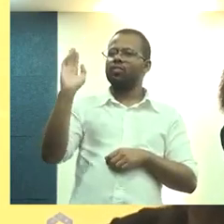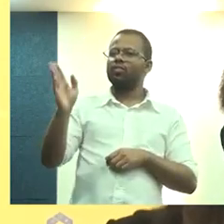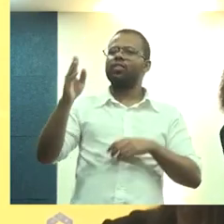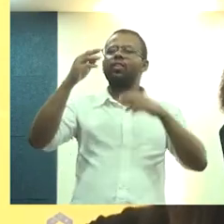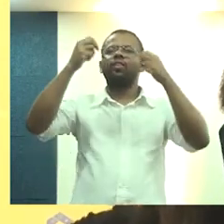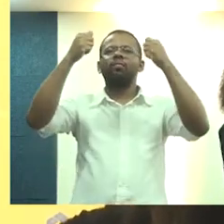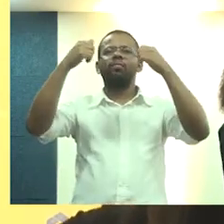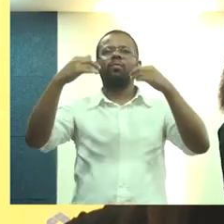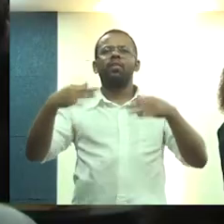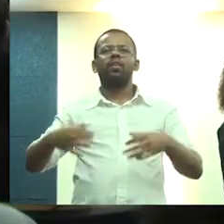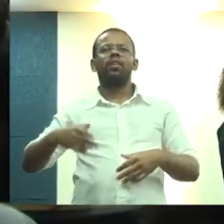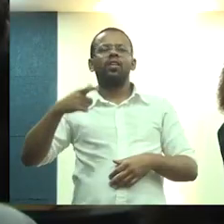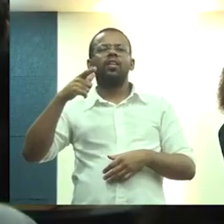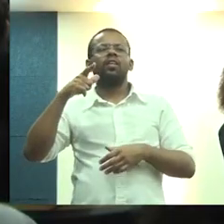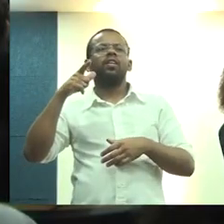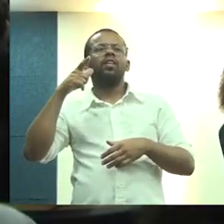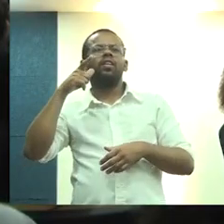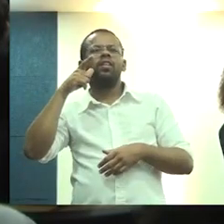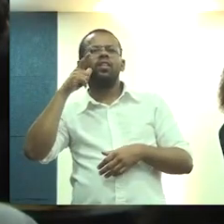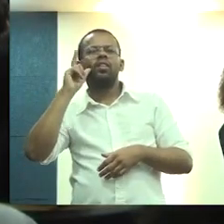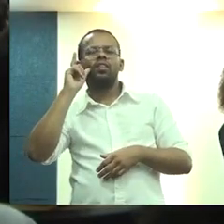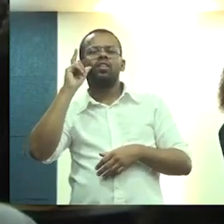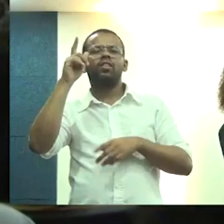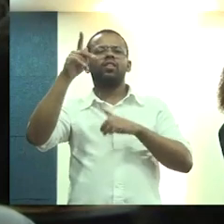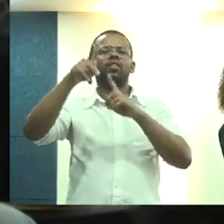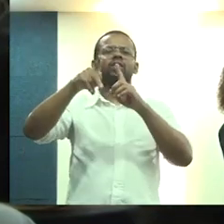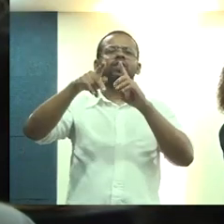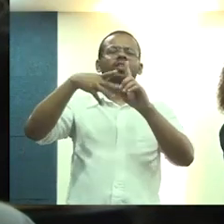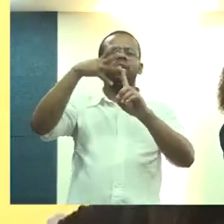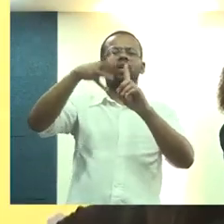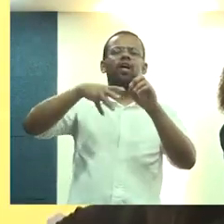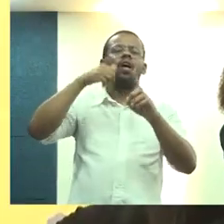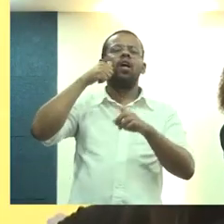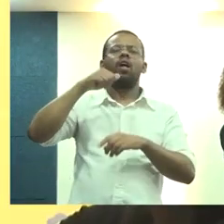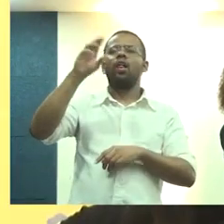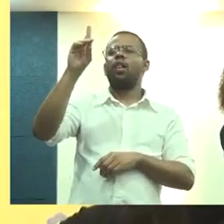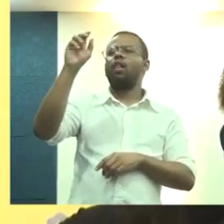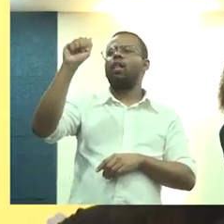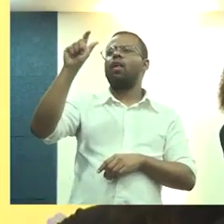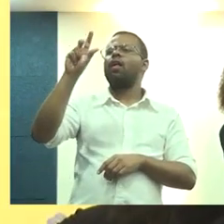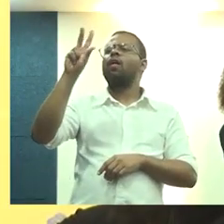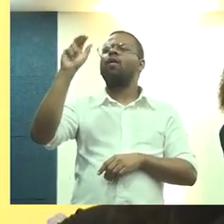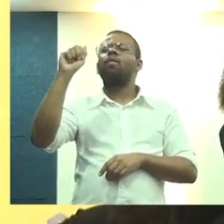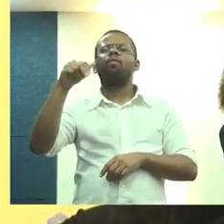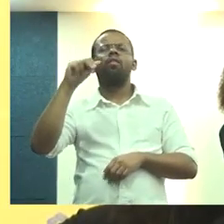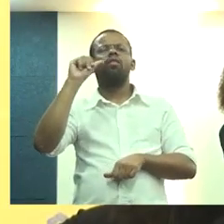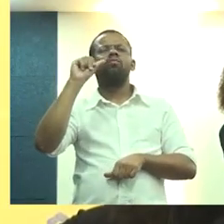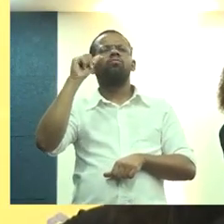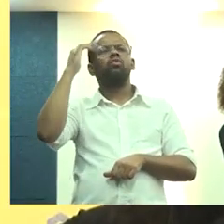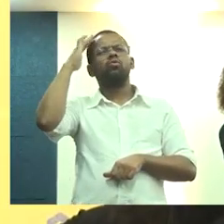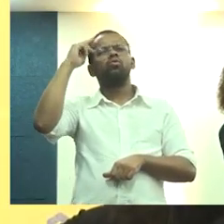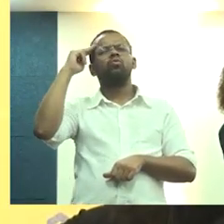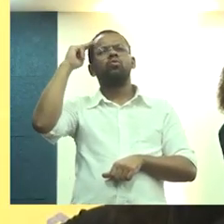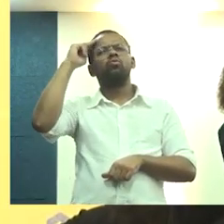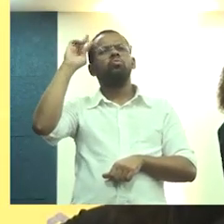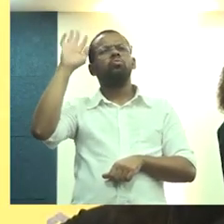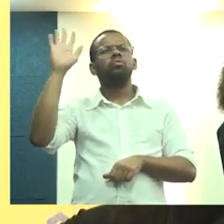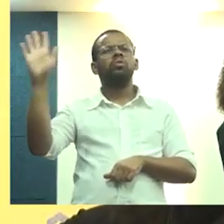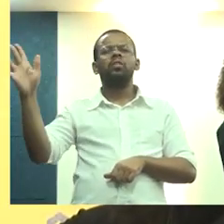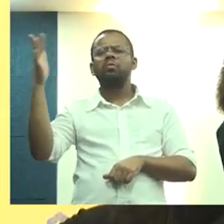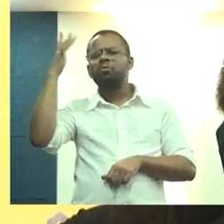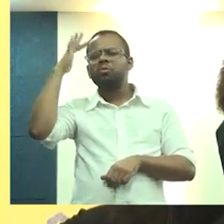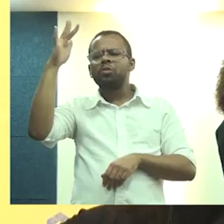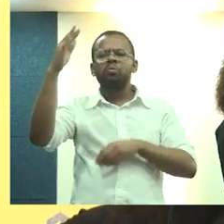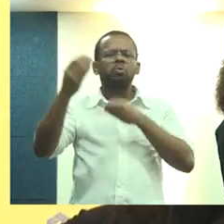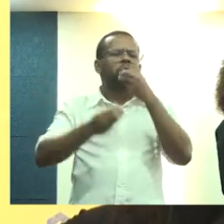por quem me antecedeu, povo da Alva. E a gente sonha e não sabe como fazer, muitas